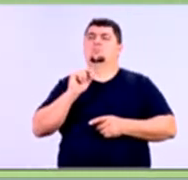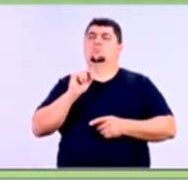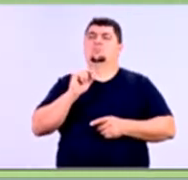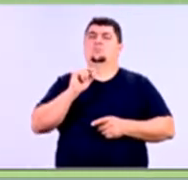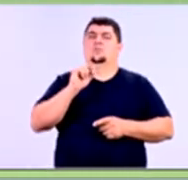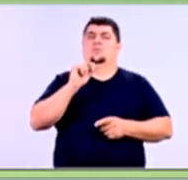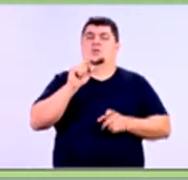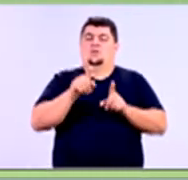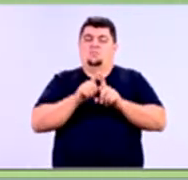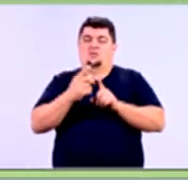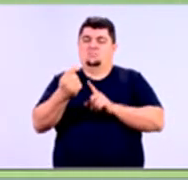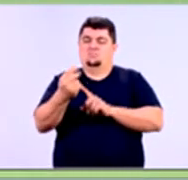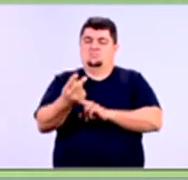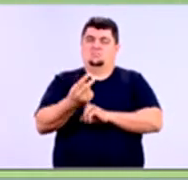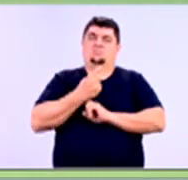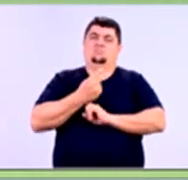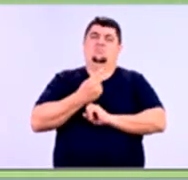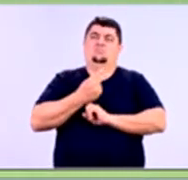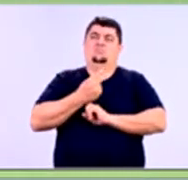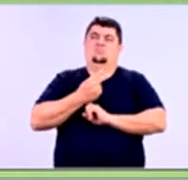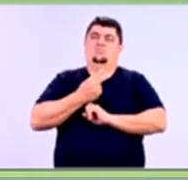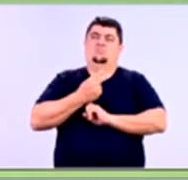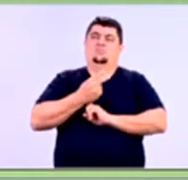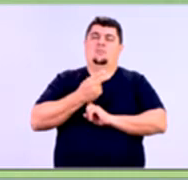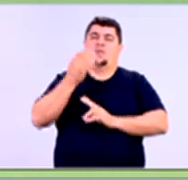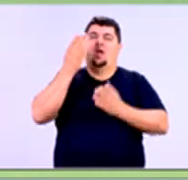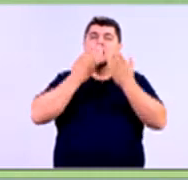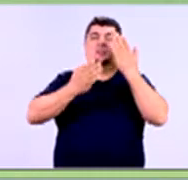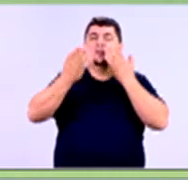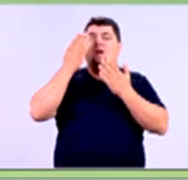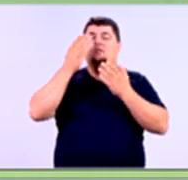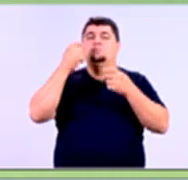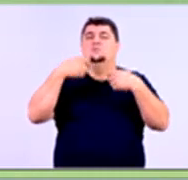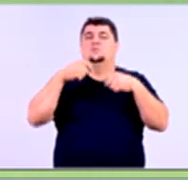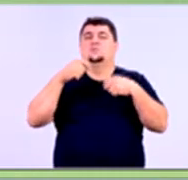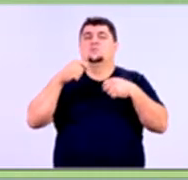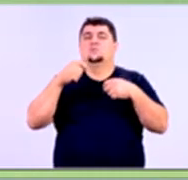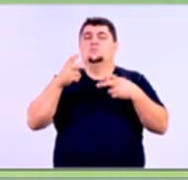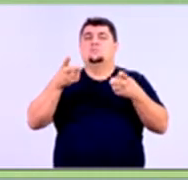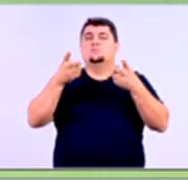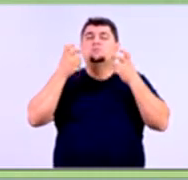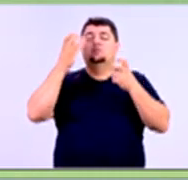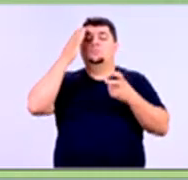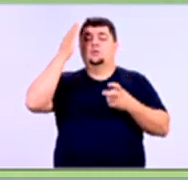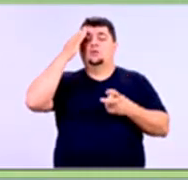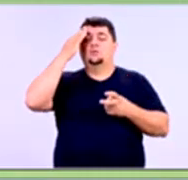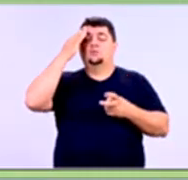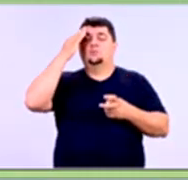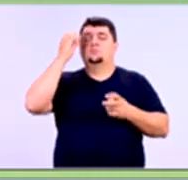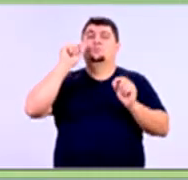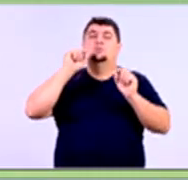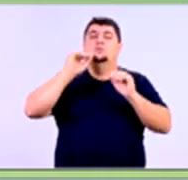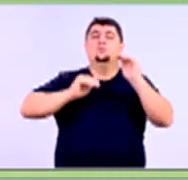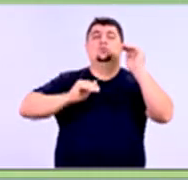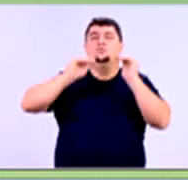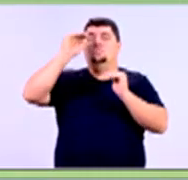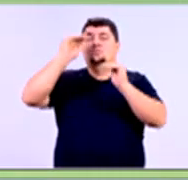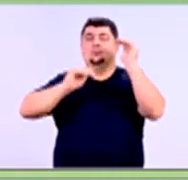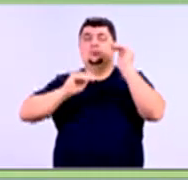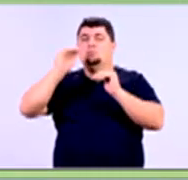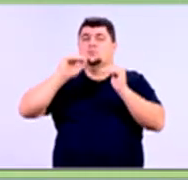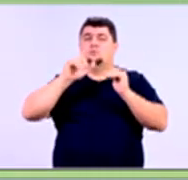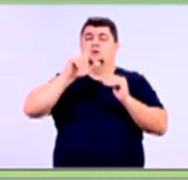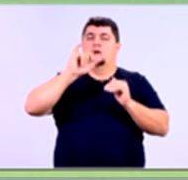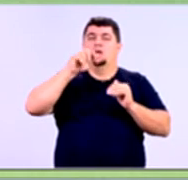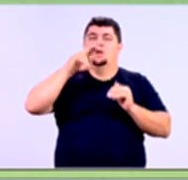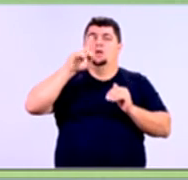e crédito, na análise contábil, a gente precisa ver os indicadores que a empresa tem a respeito, por exemplo, de liquidez, aqui tem